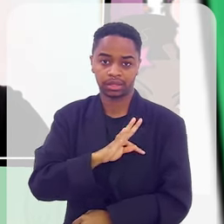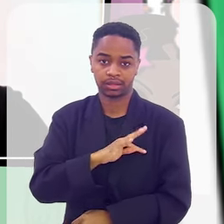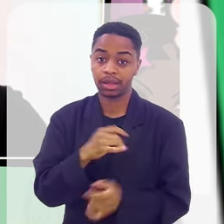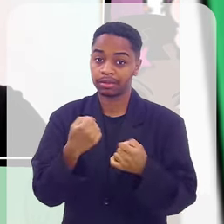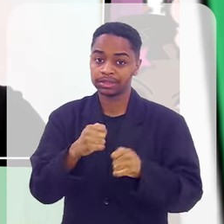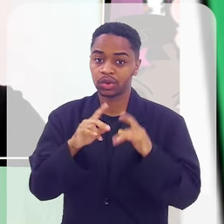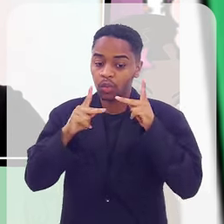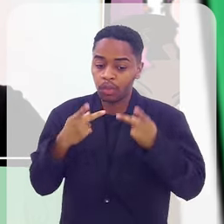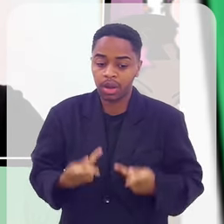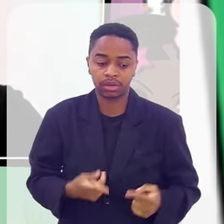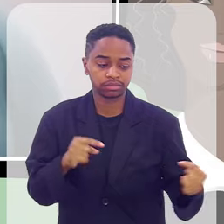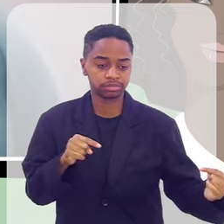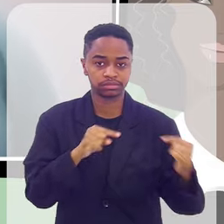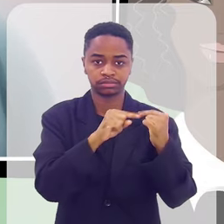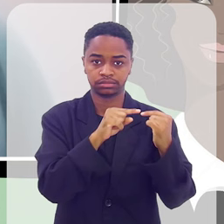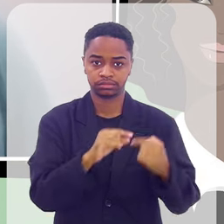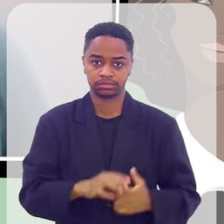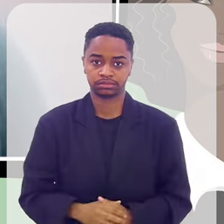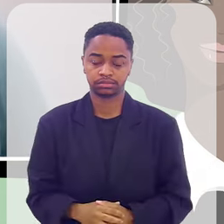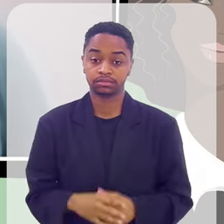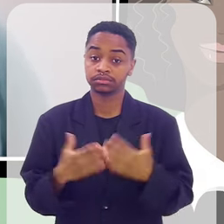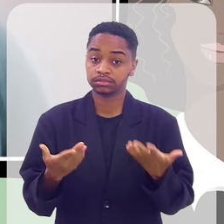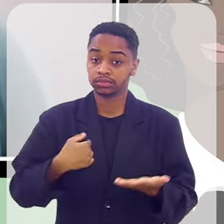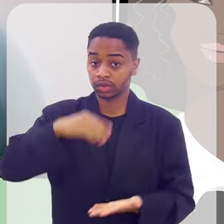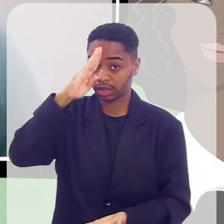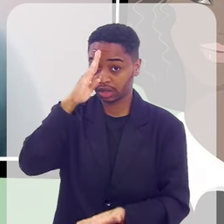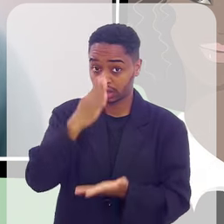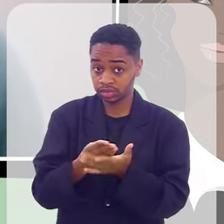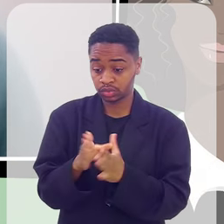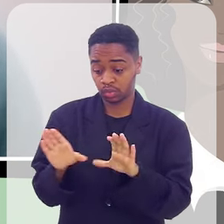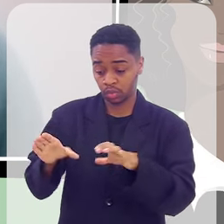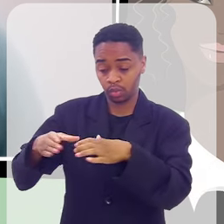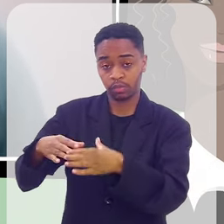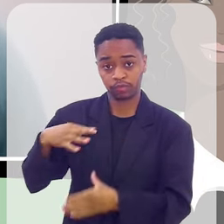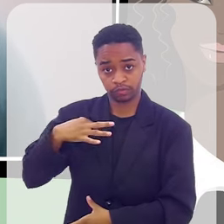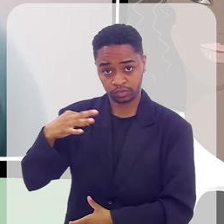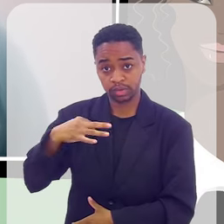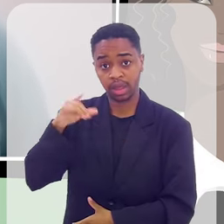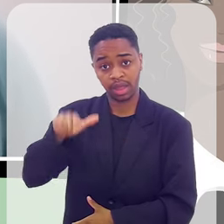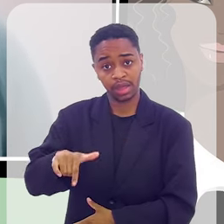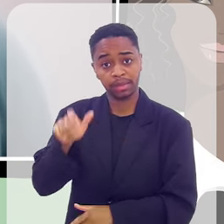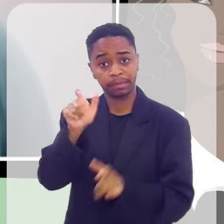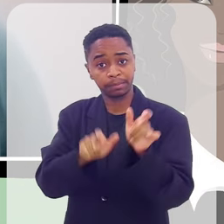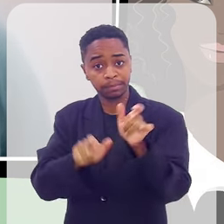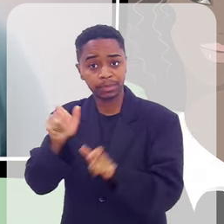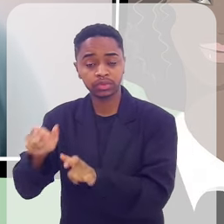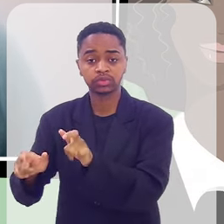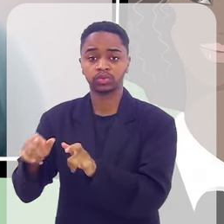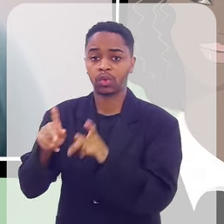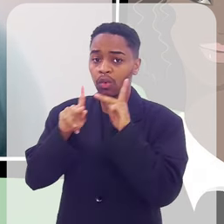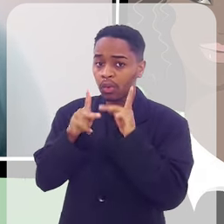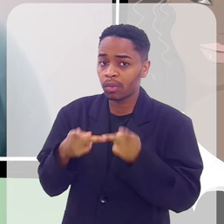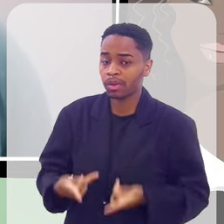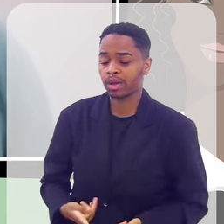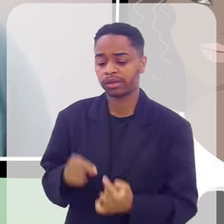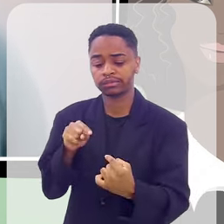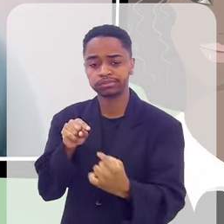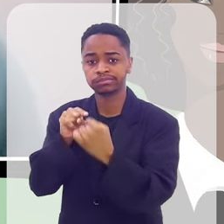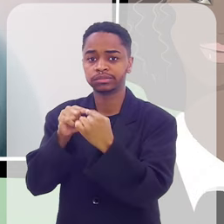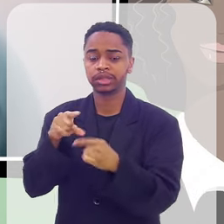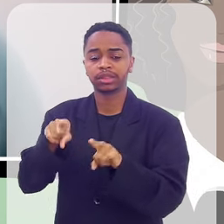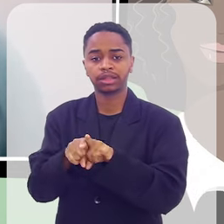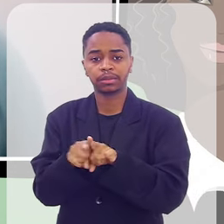precisa ser ser humano. Então, eu acho que os voluntários locais são seres humanos e eles têm toda essa